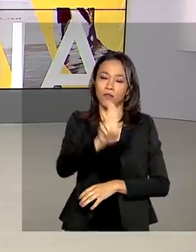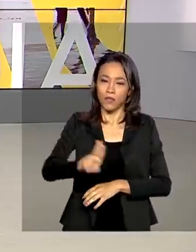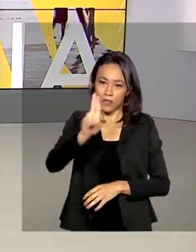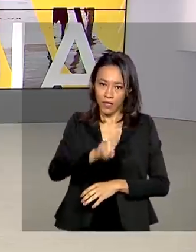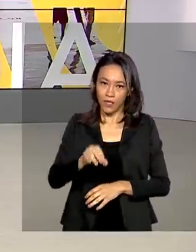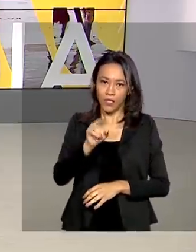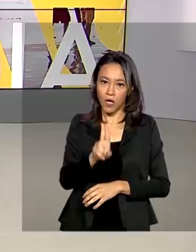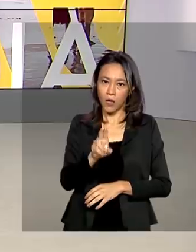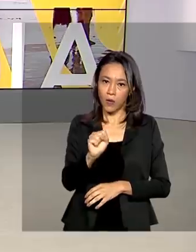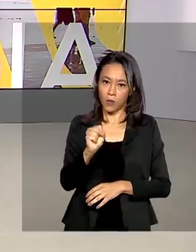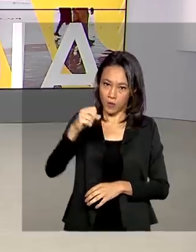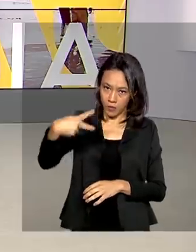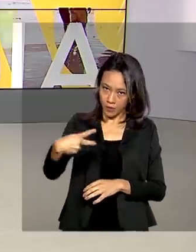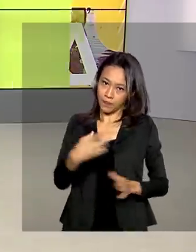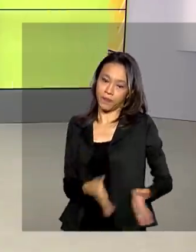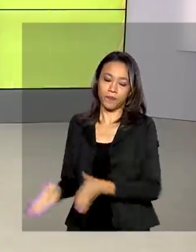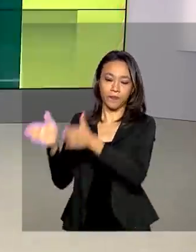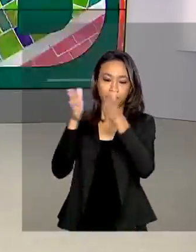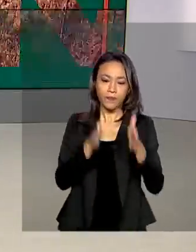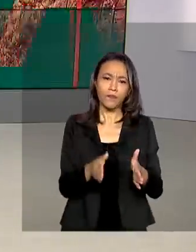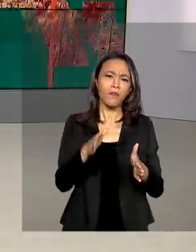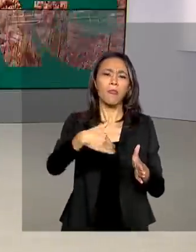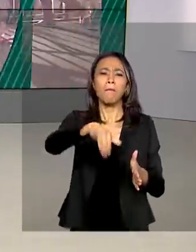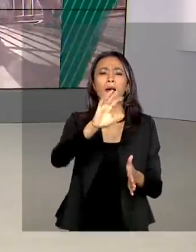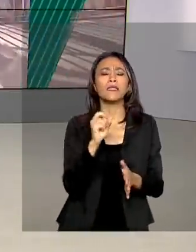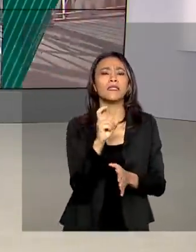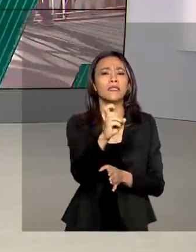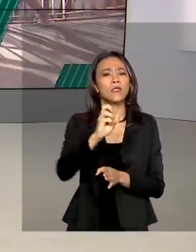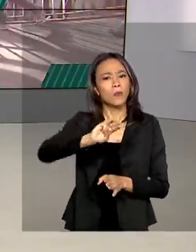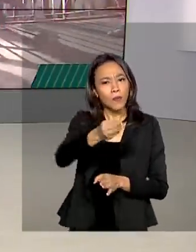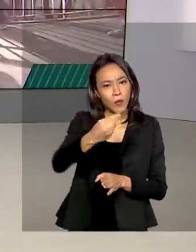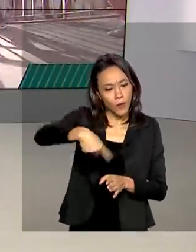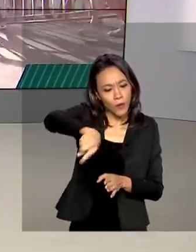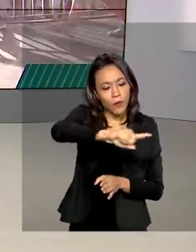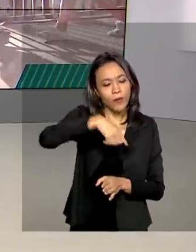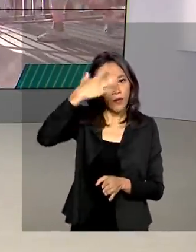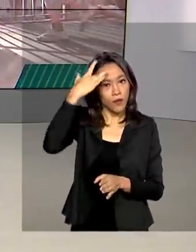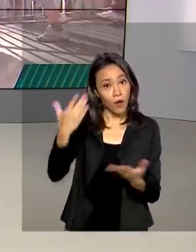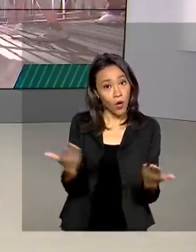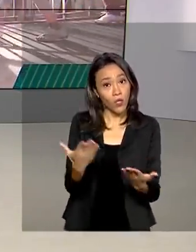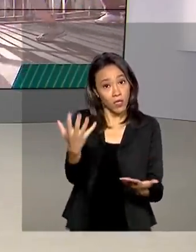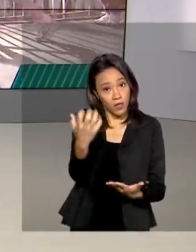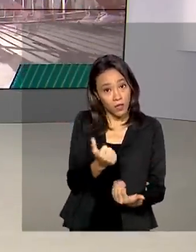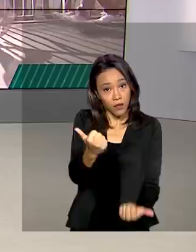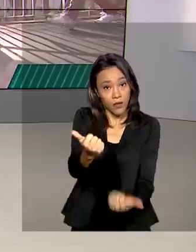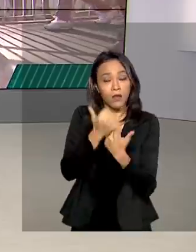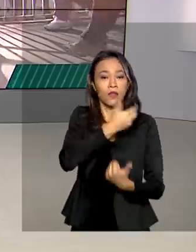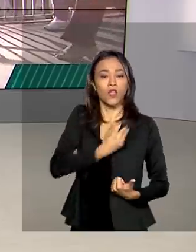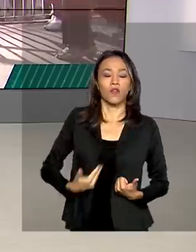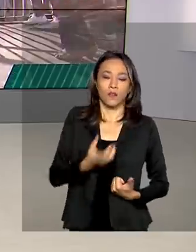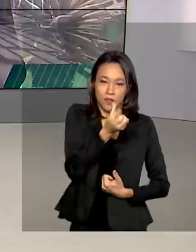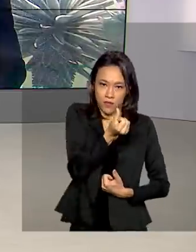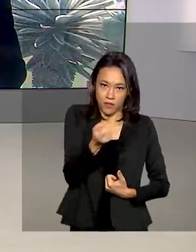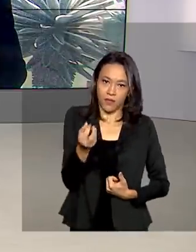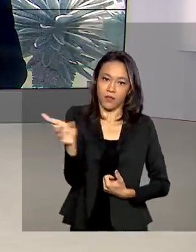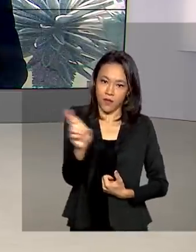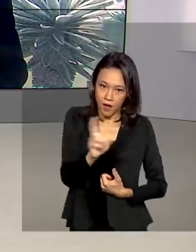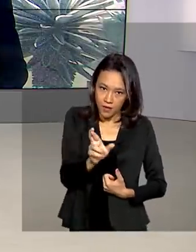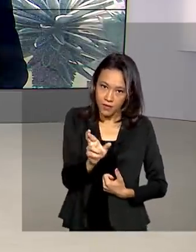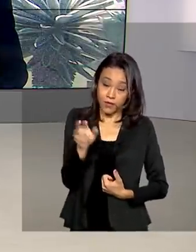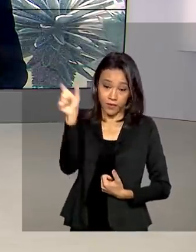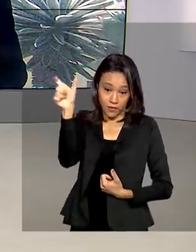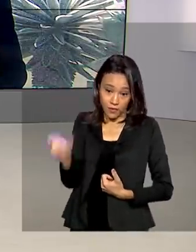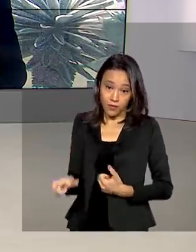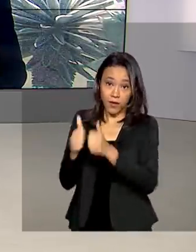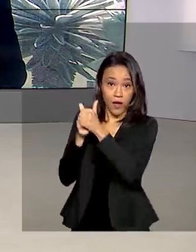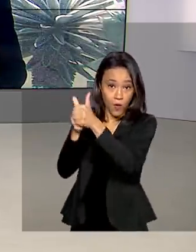E mais 5 milhões de trabalhadores recebem hoje o auxílio emergencial de R$ 600. O repórter Glauco de Queiroz